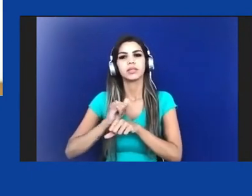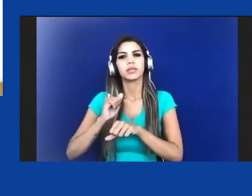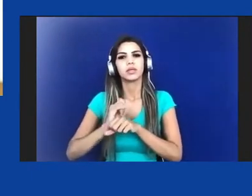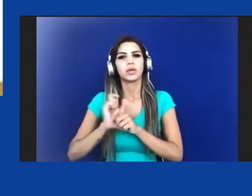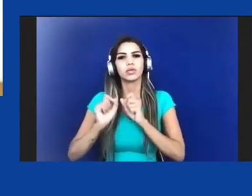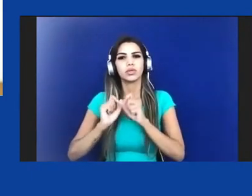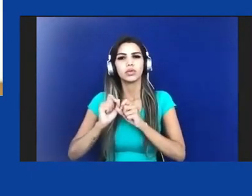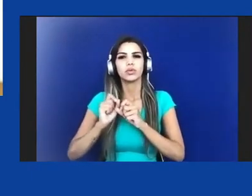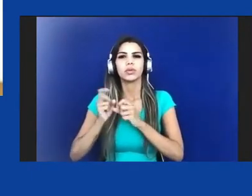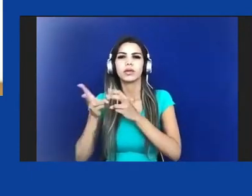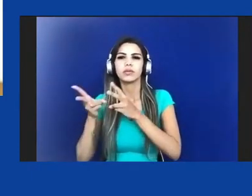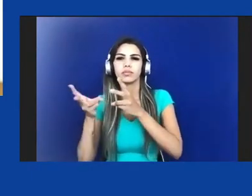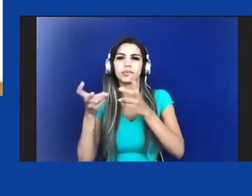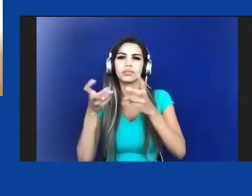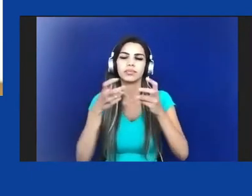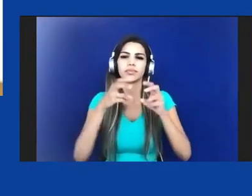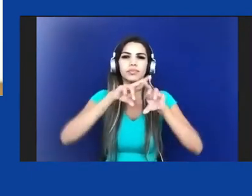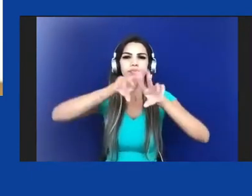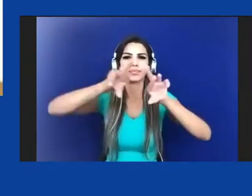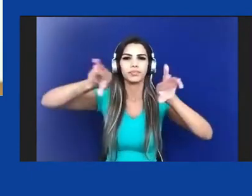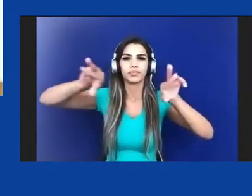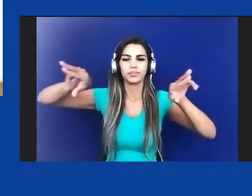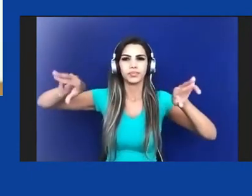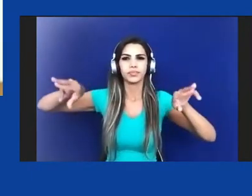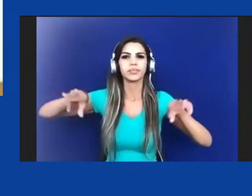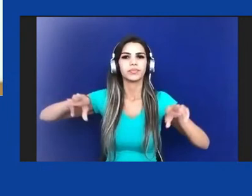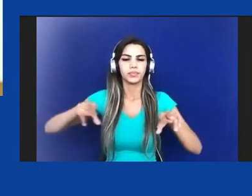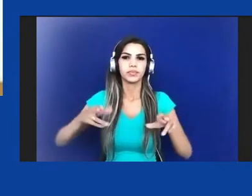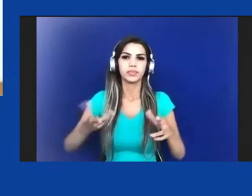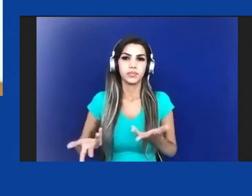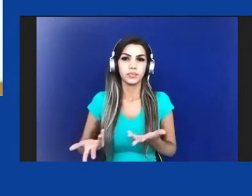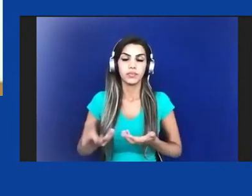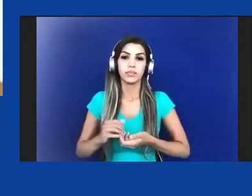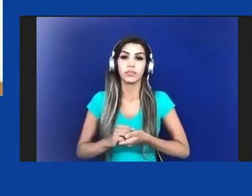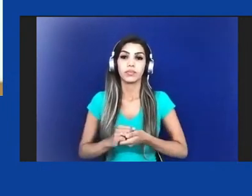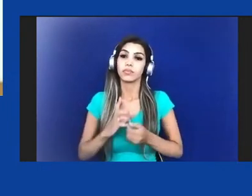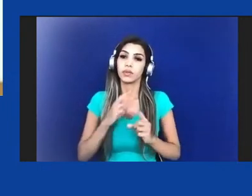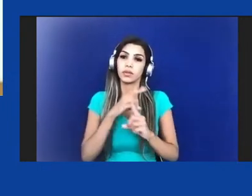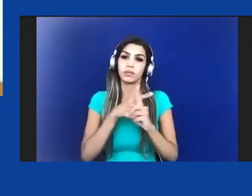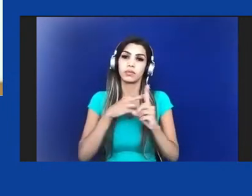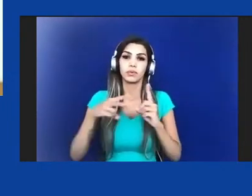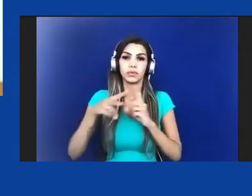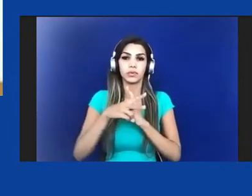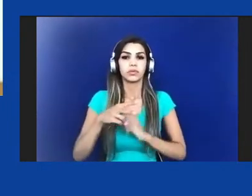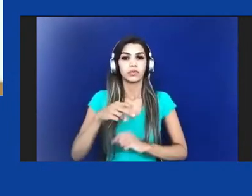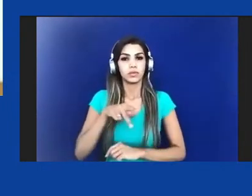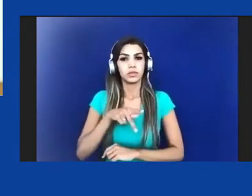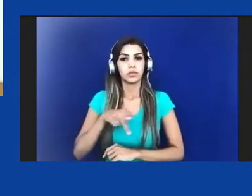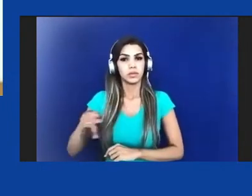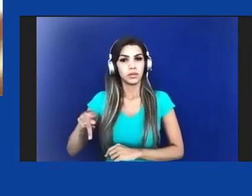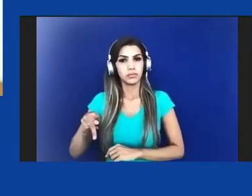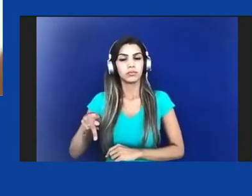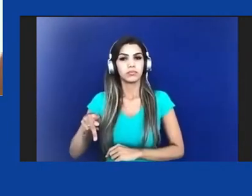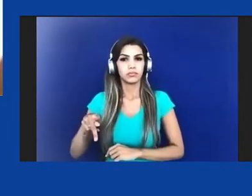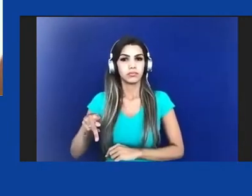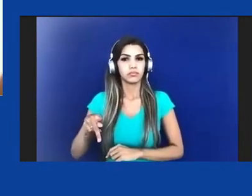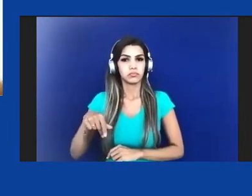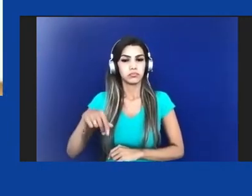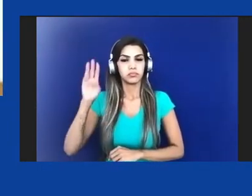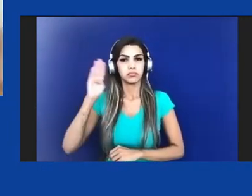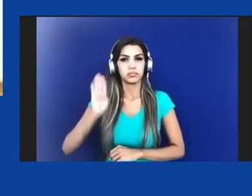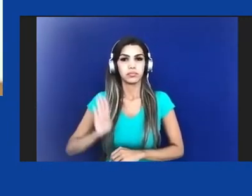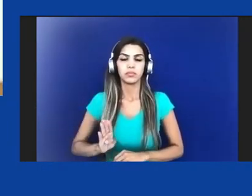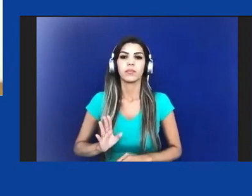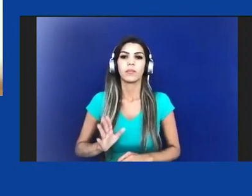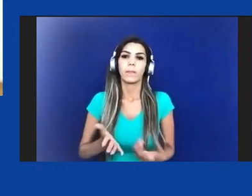que se exerciam, do ponto de vista da presidência da república. Claro, com todos os problemas que